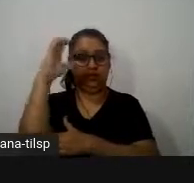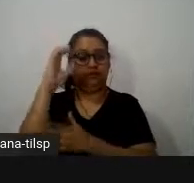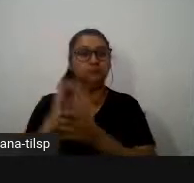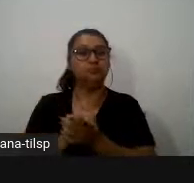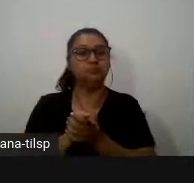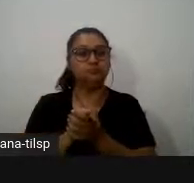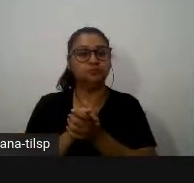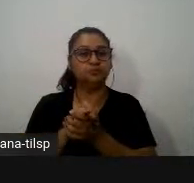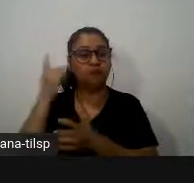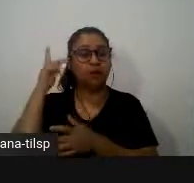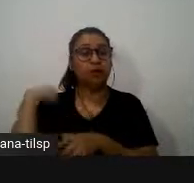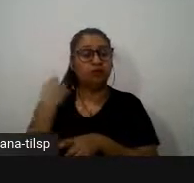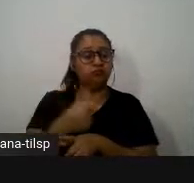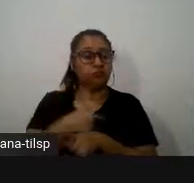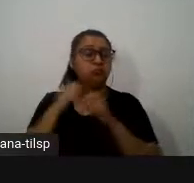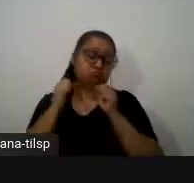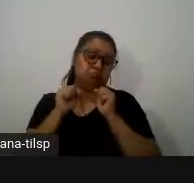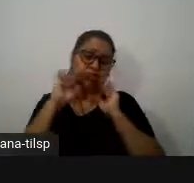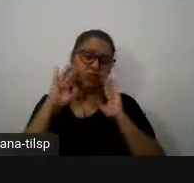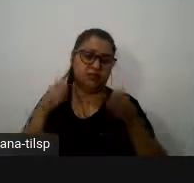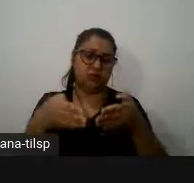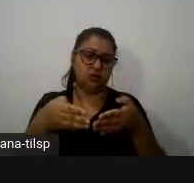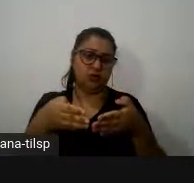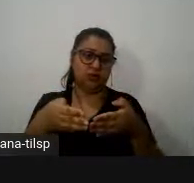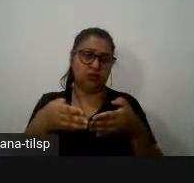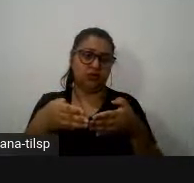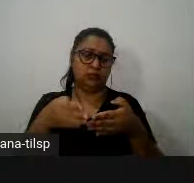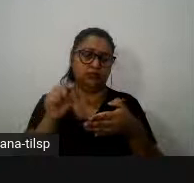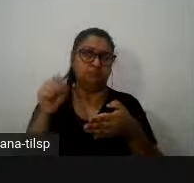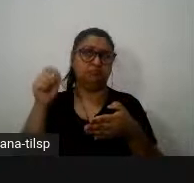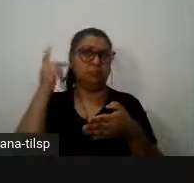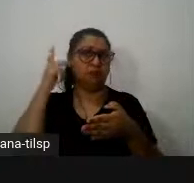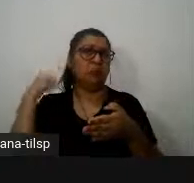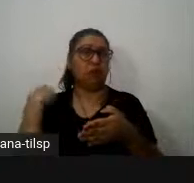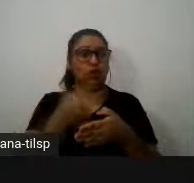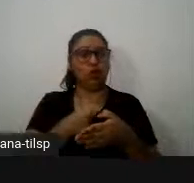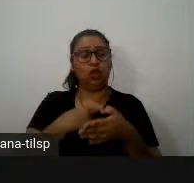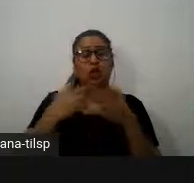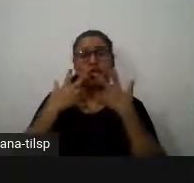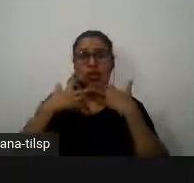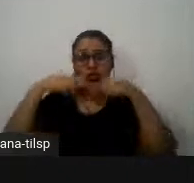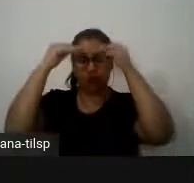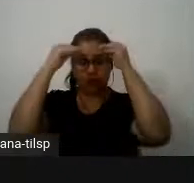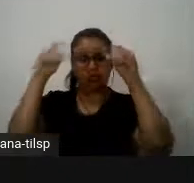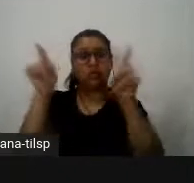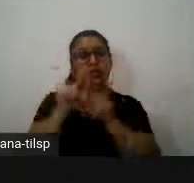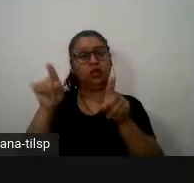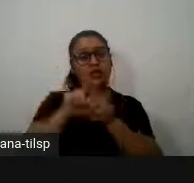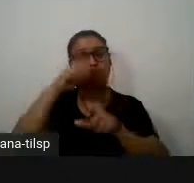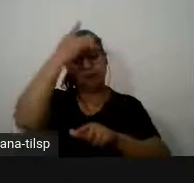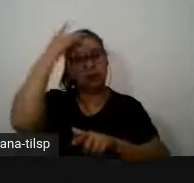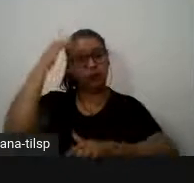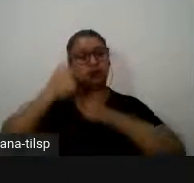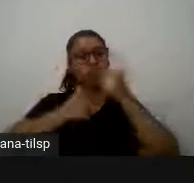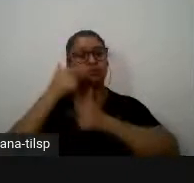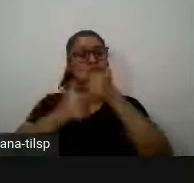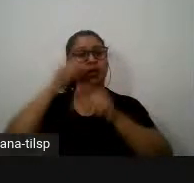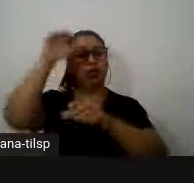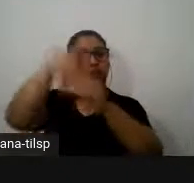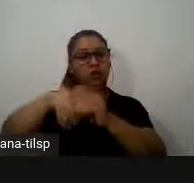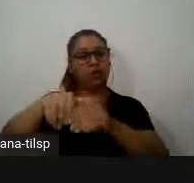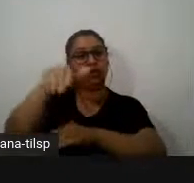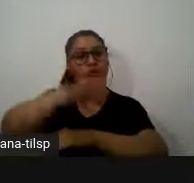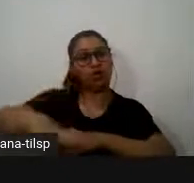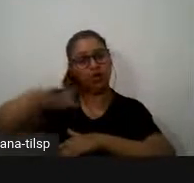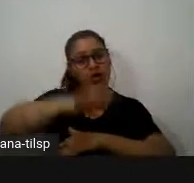para nós pode ser óbvio mas para nós quando digo linguistas ou pessoas que trabalham no âmbito da educação da